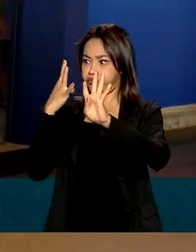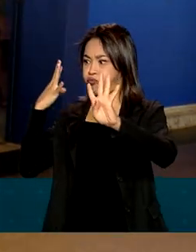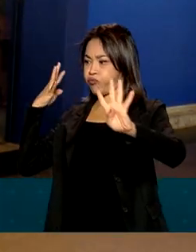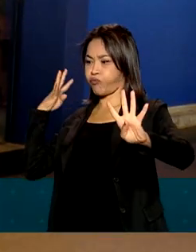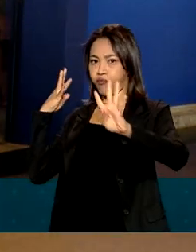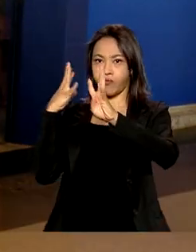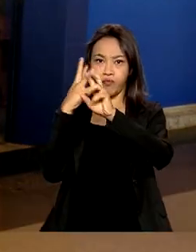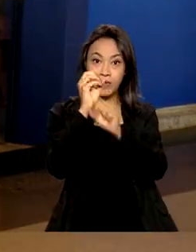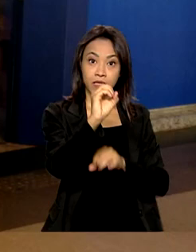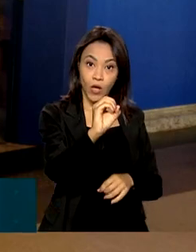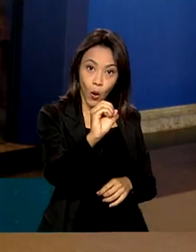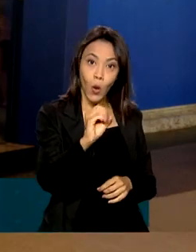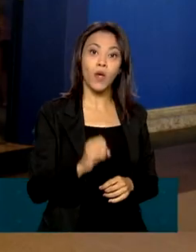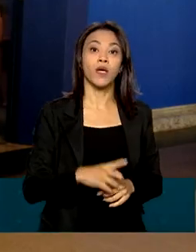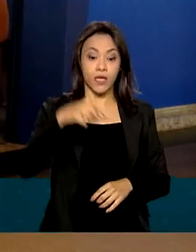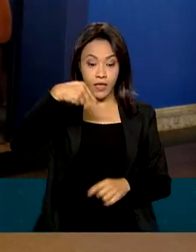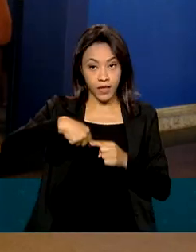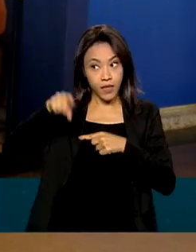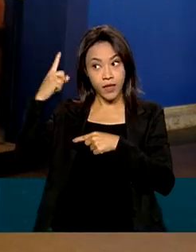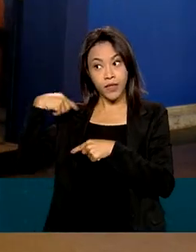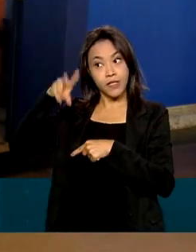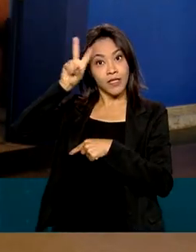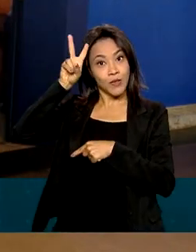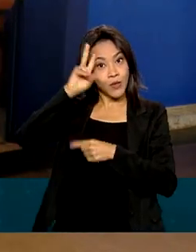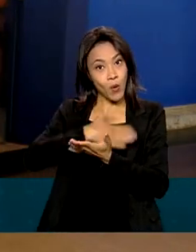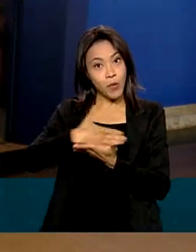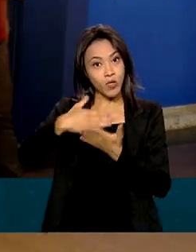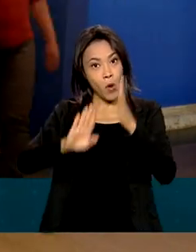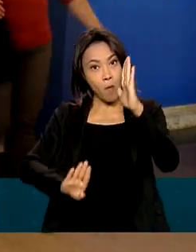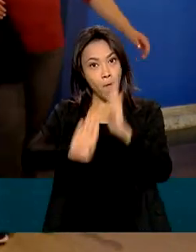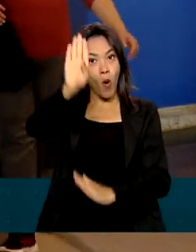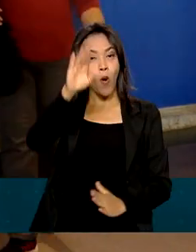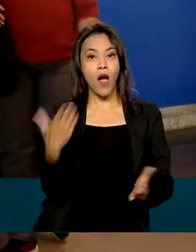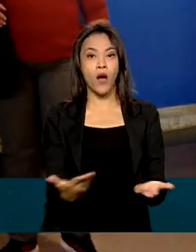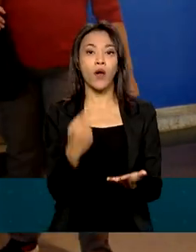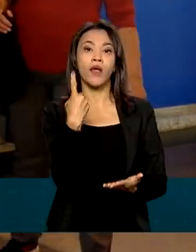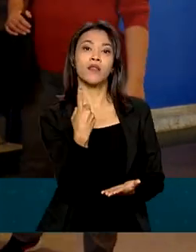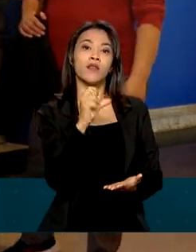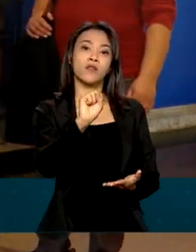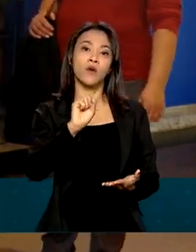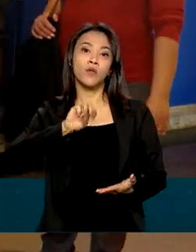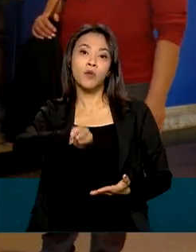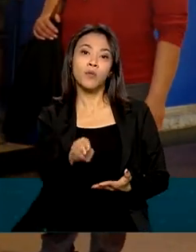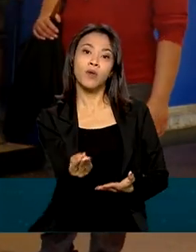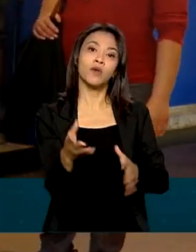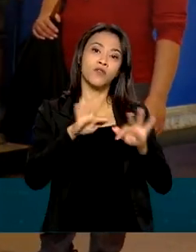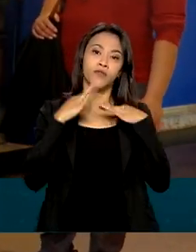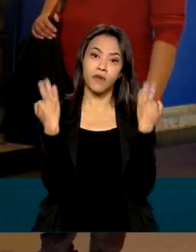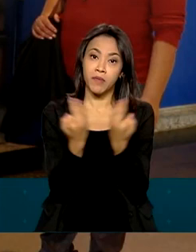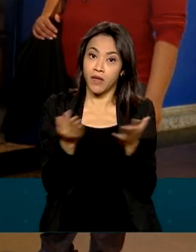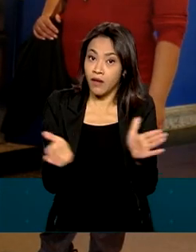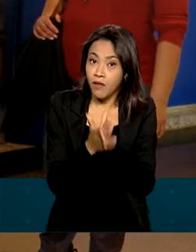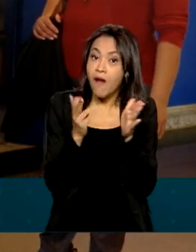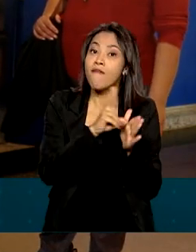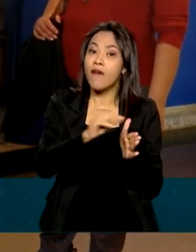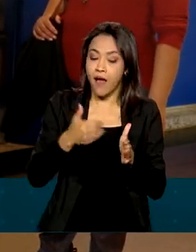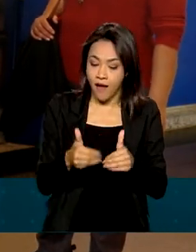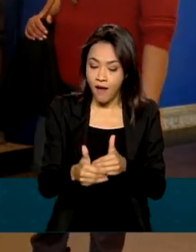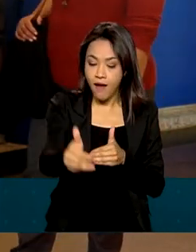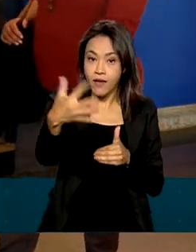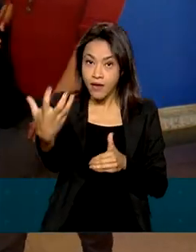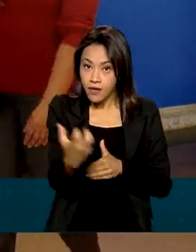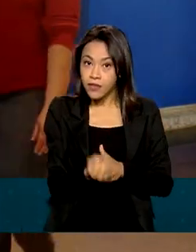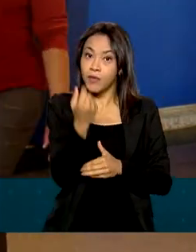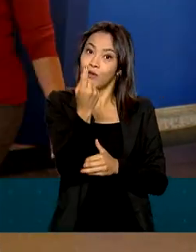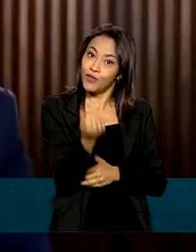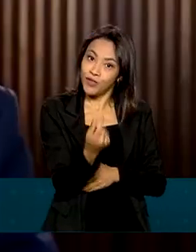nesta segunda-feira bate um novo recorte. Agora, 18 milhões de famílias de baixa renda serão contempladas pelo